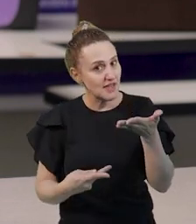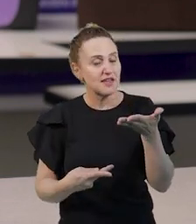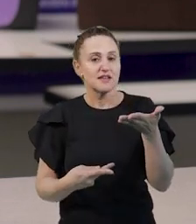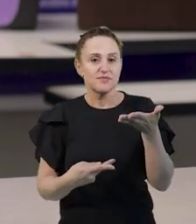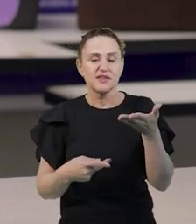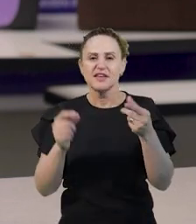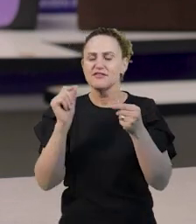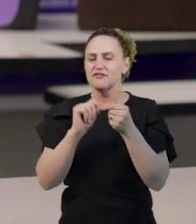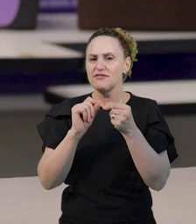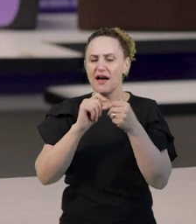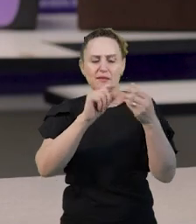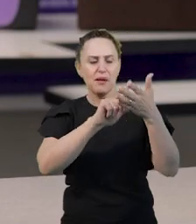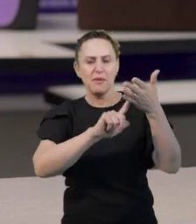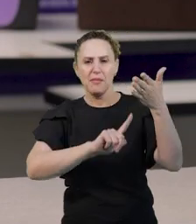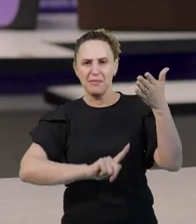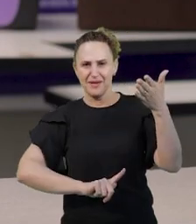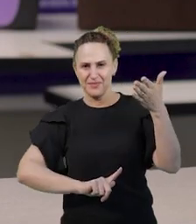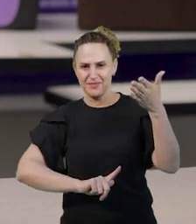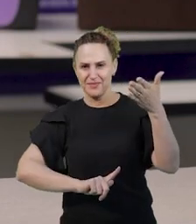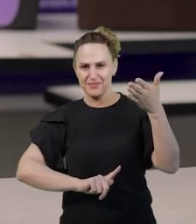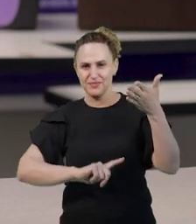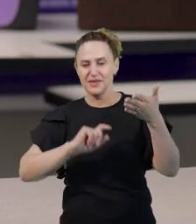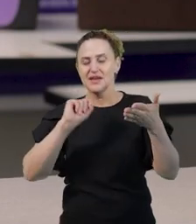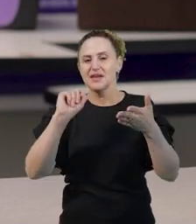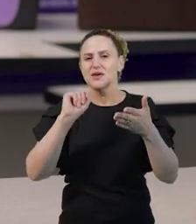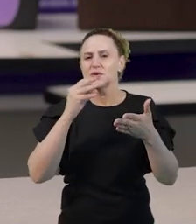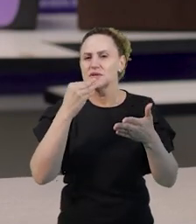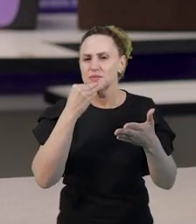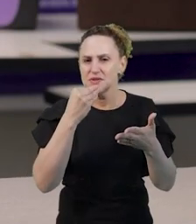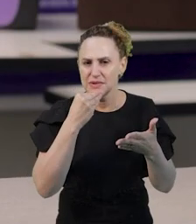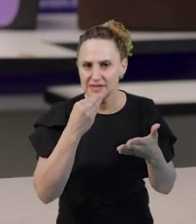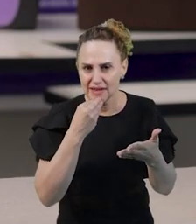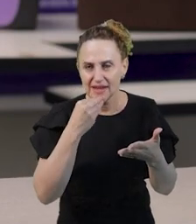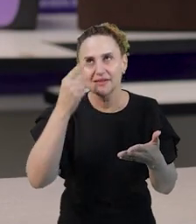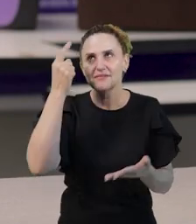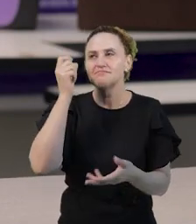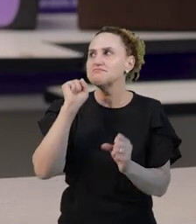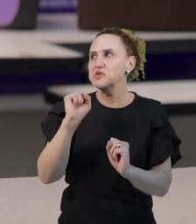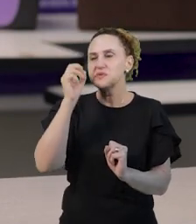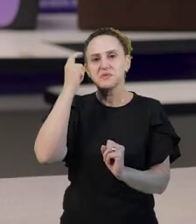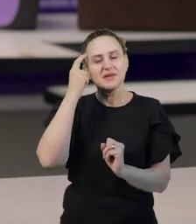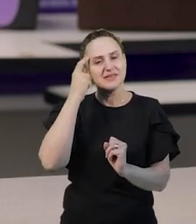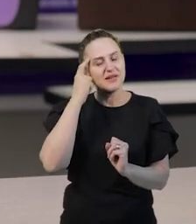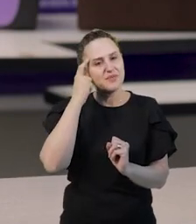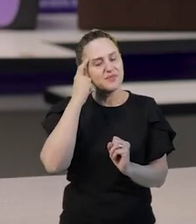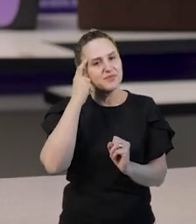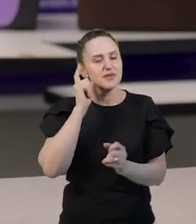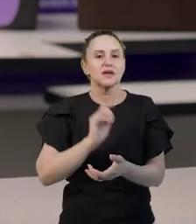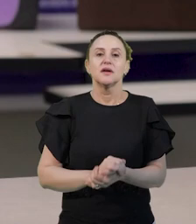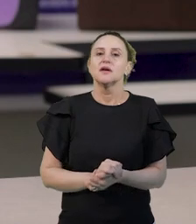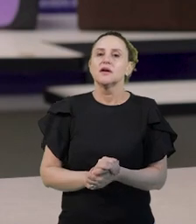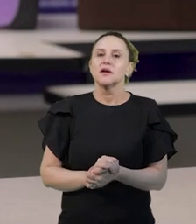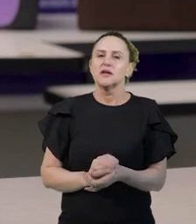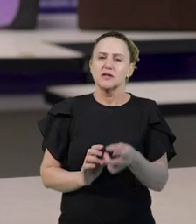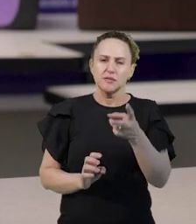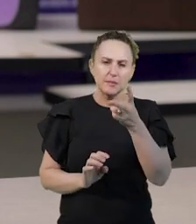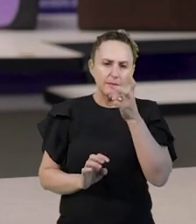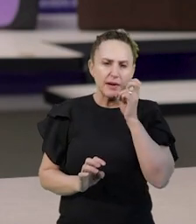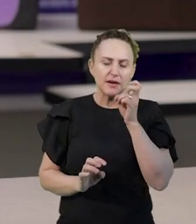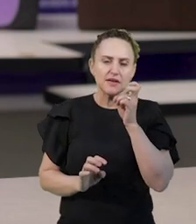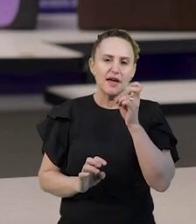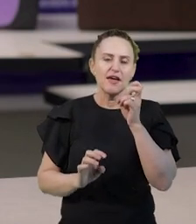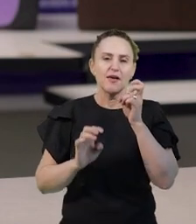listas diversas, entre outras possibilidades que nós podemos pensar. Então, como vocês podem ver nesta